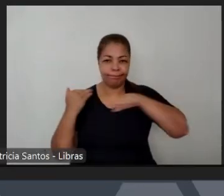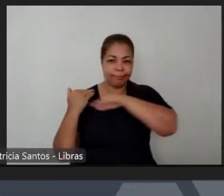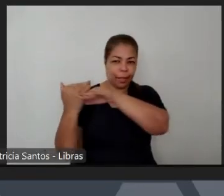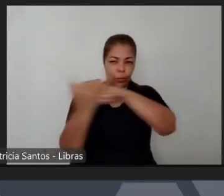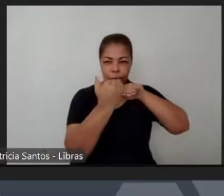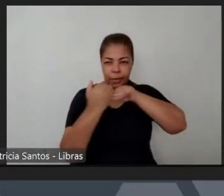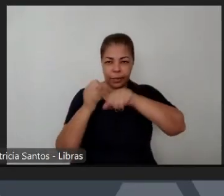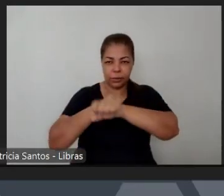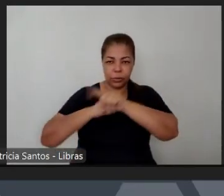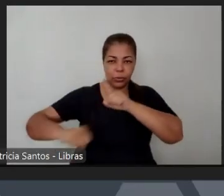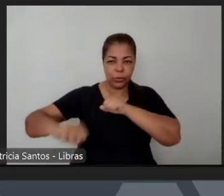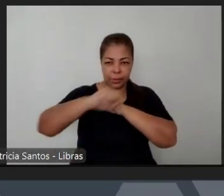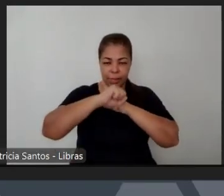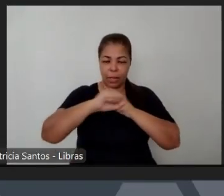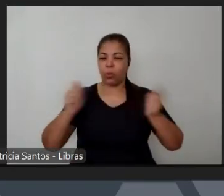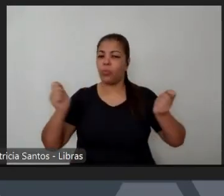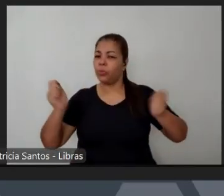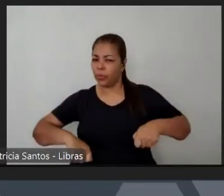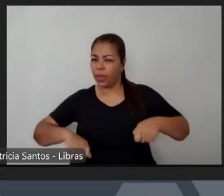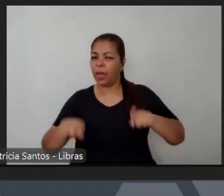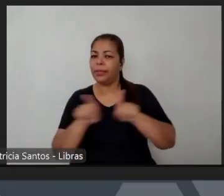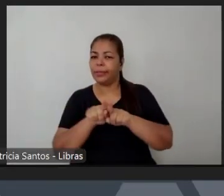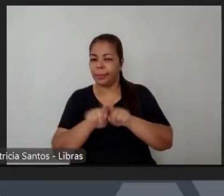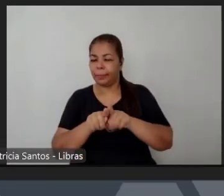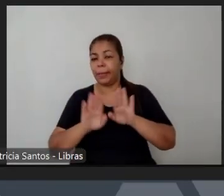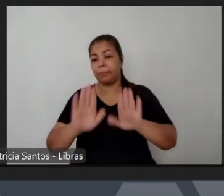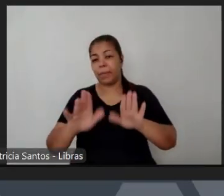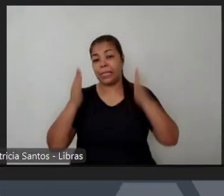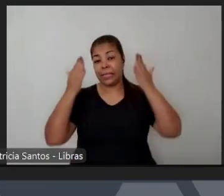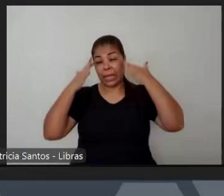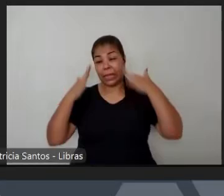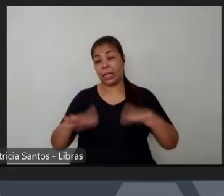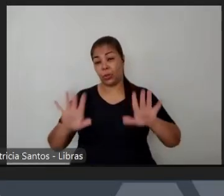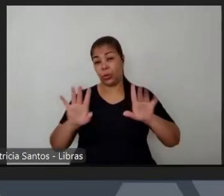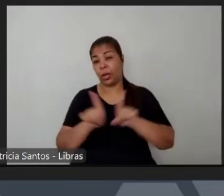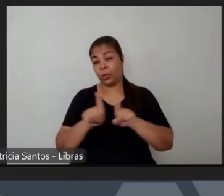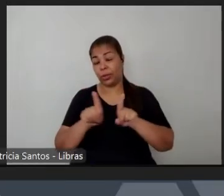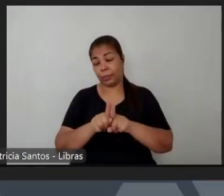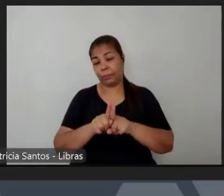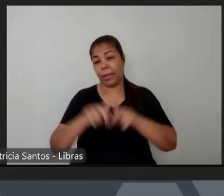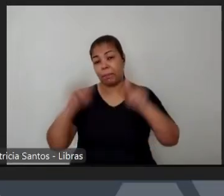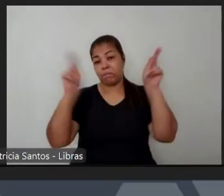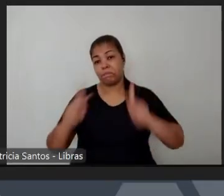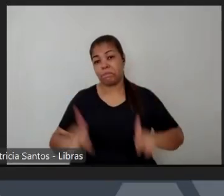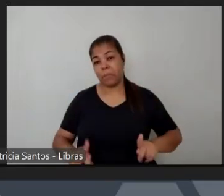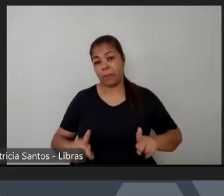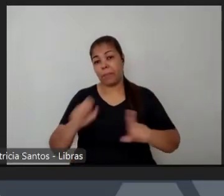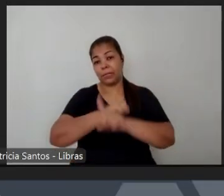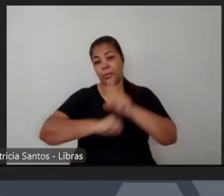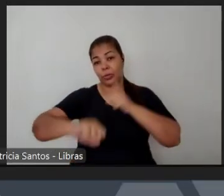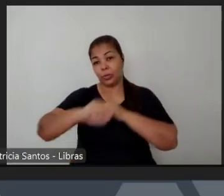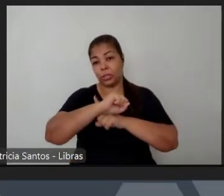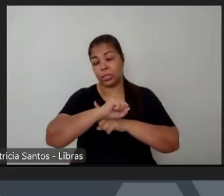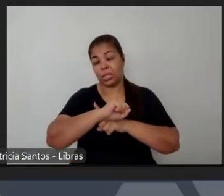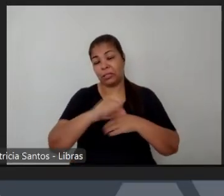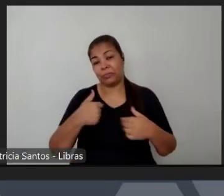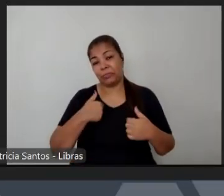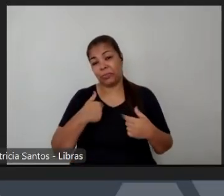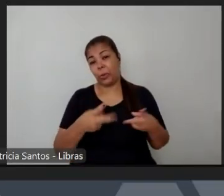resultaria quase que naturalmente numa pacificação social sempre me pareceu bastante